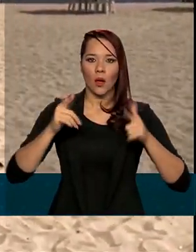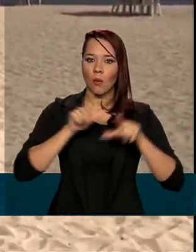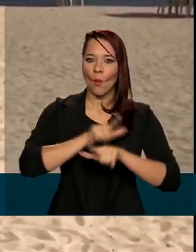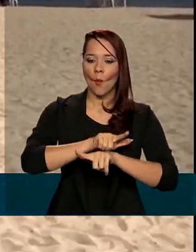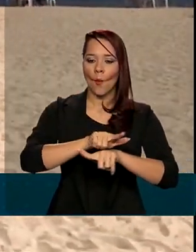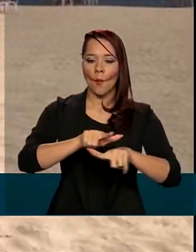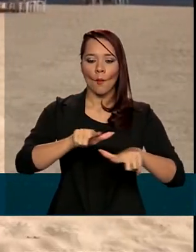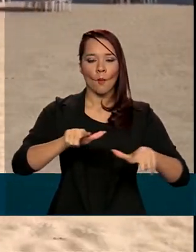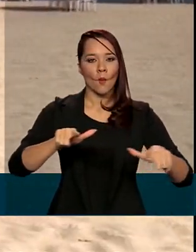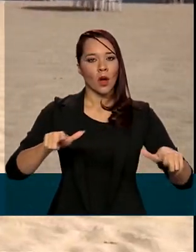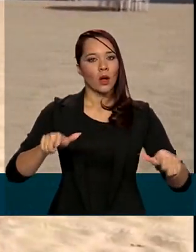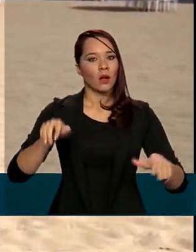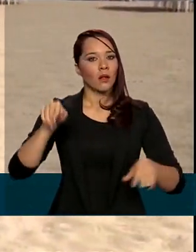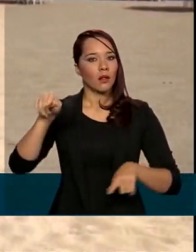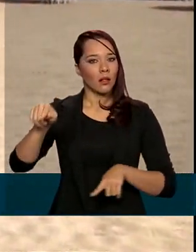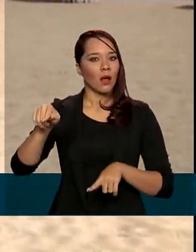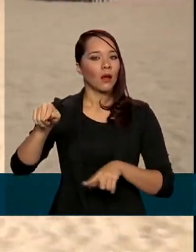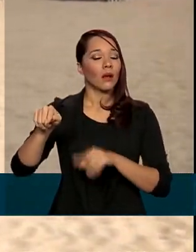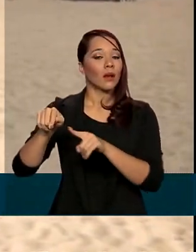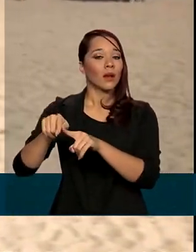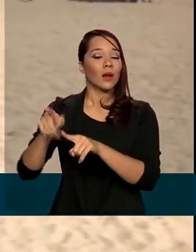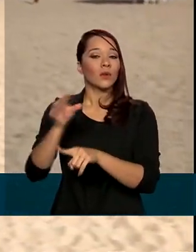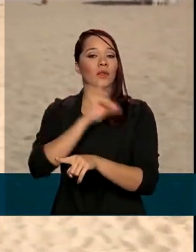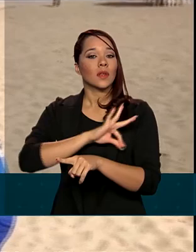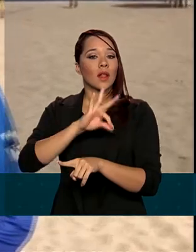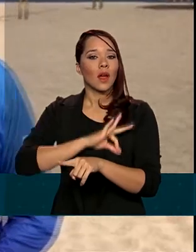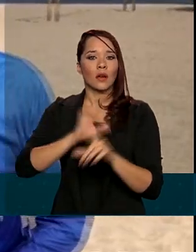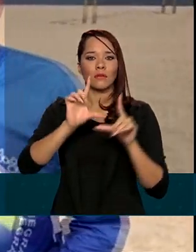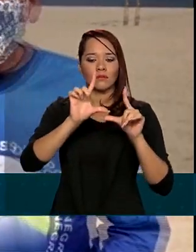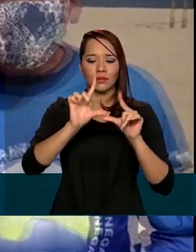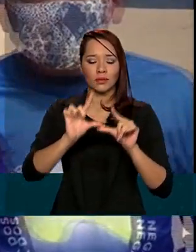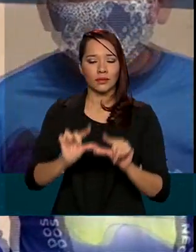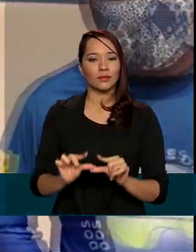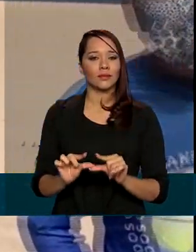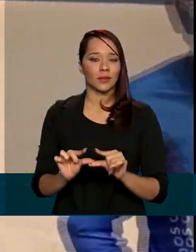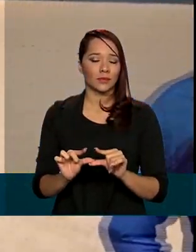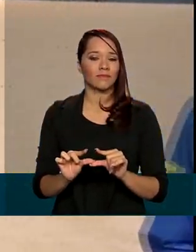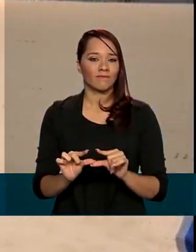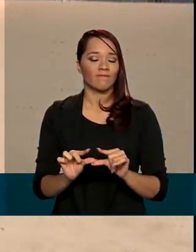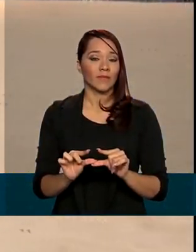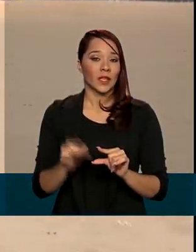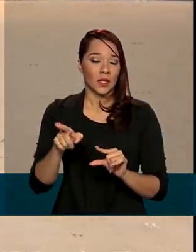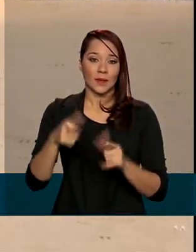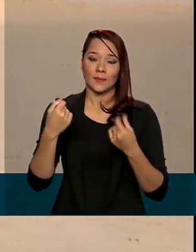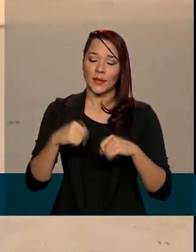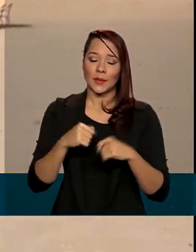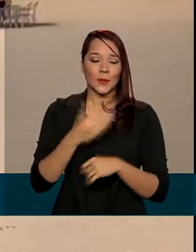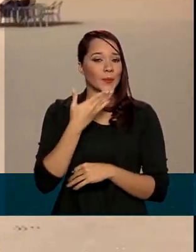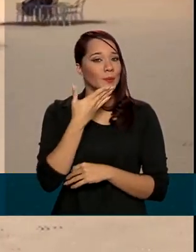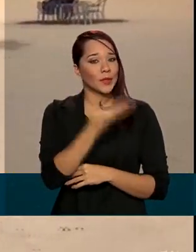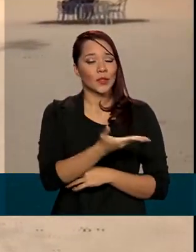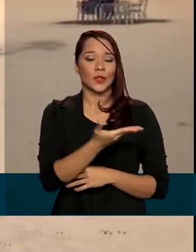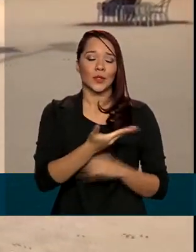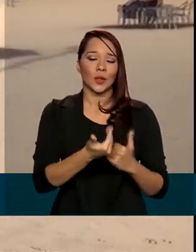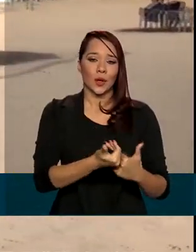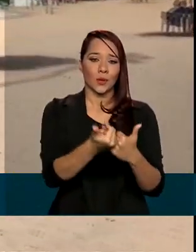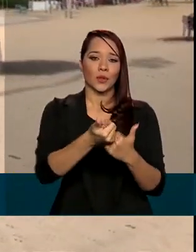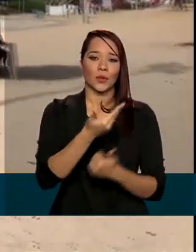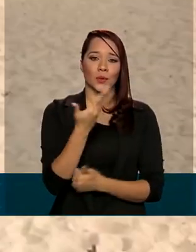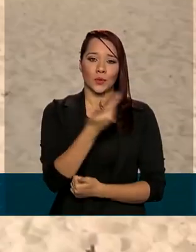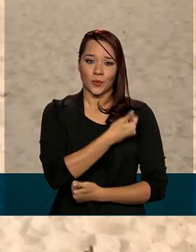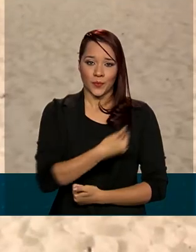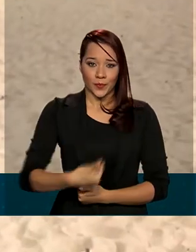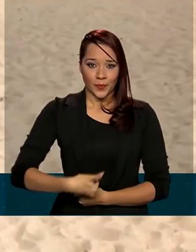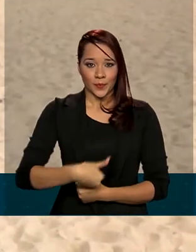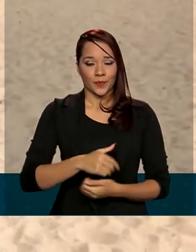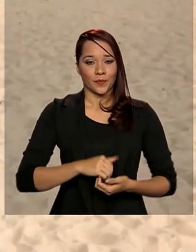Negra, no Rio Grande do Norte, a renda do comerciante José caiu nesse período de pandemia. E ele precisou recorrer ao auxílio emergencial.